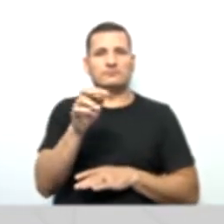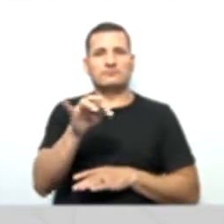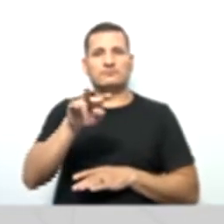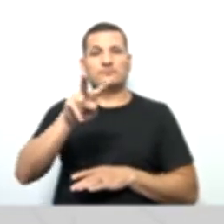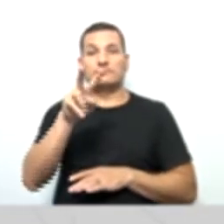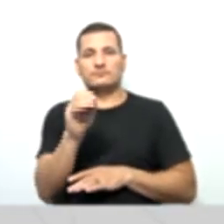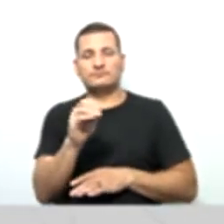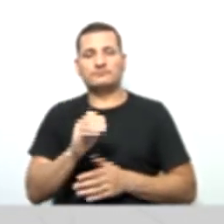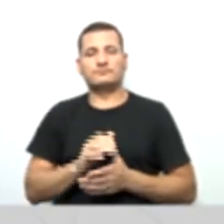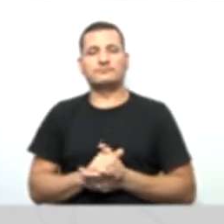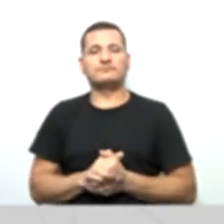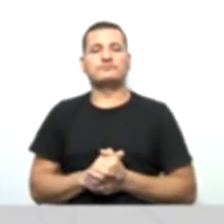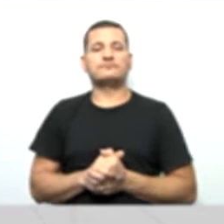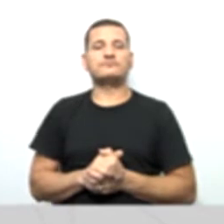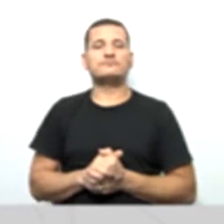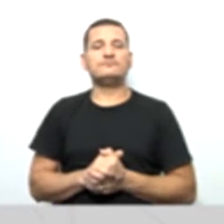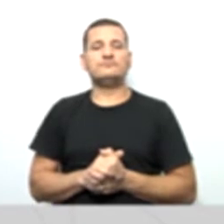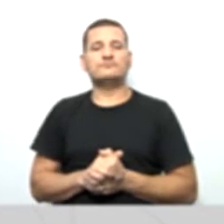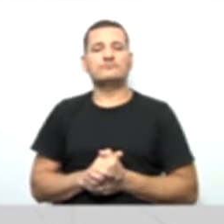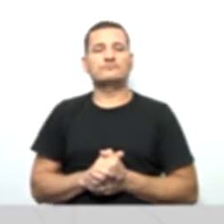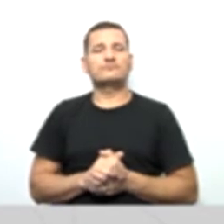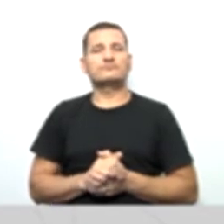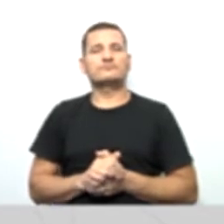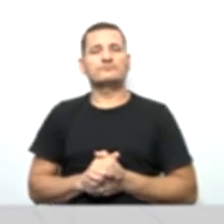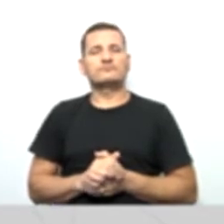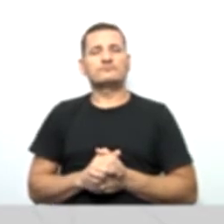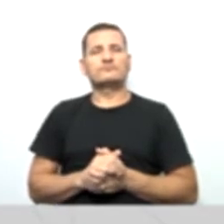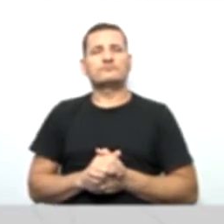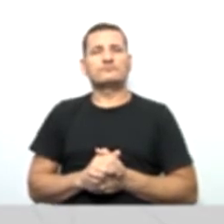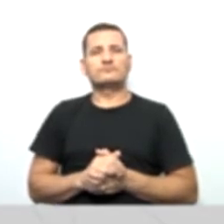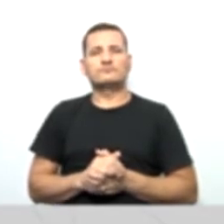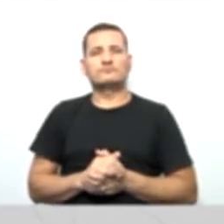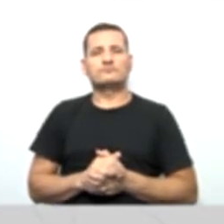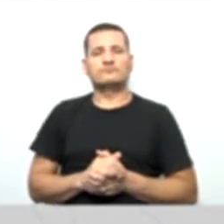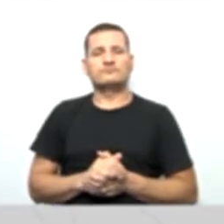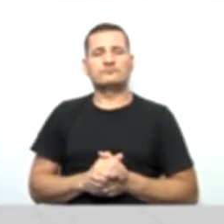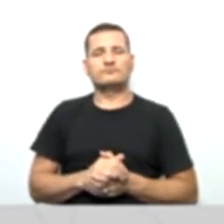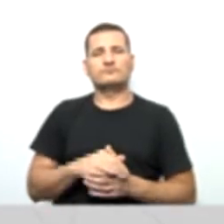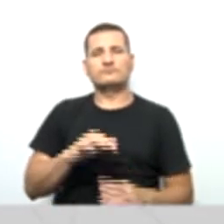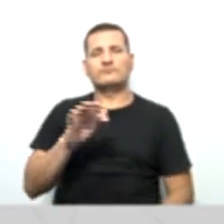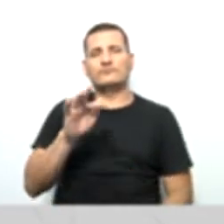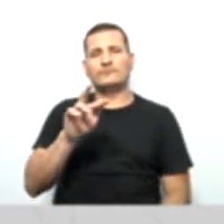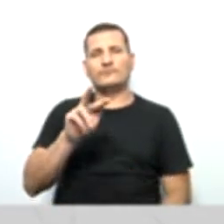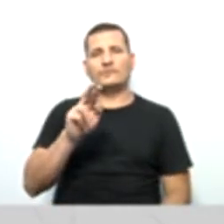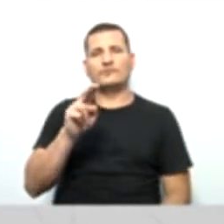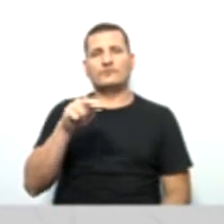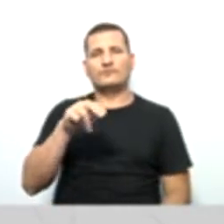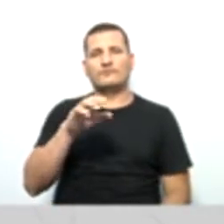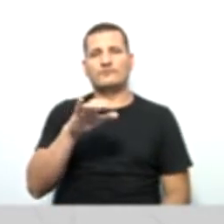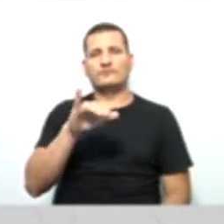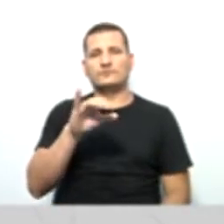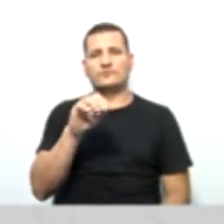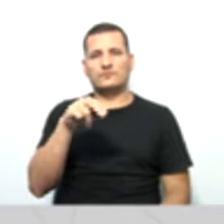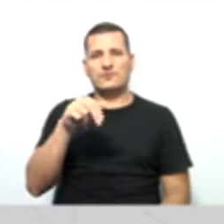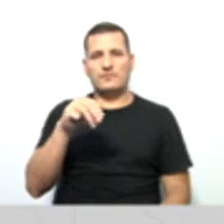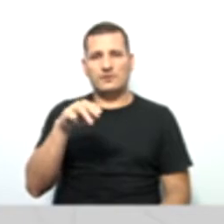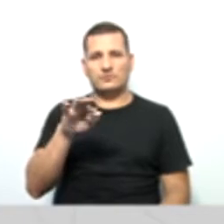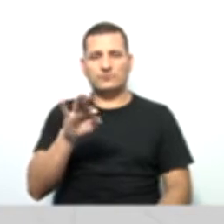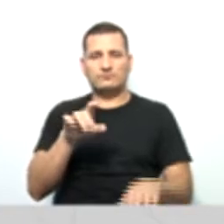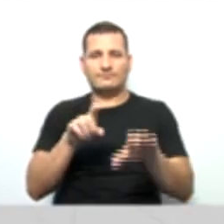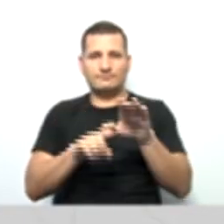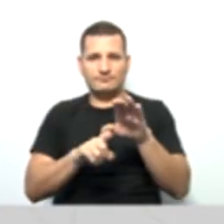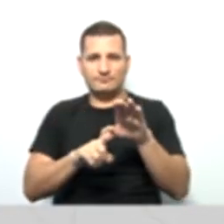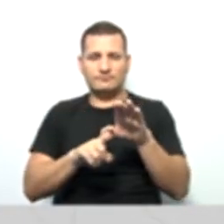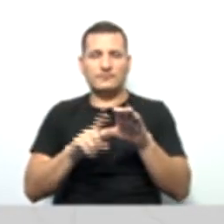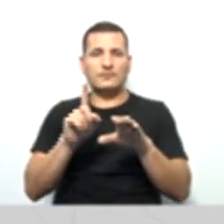Devedores por funcionamento. São os valores a receber dos cooperados e clientes referentes à